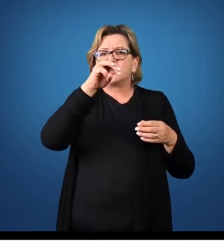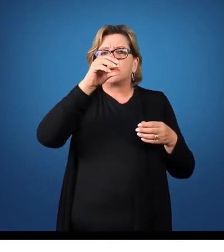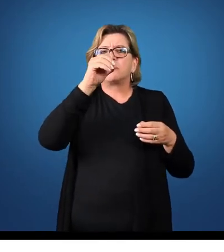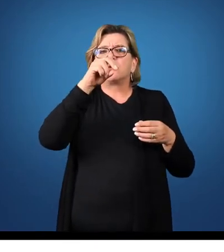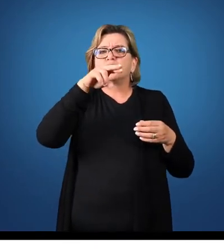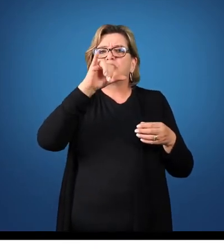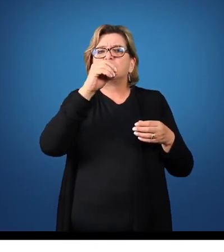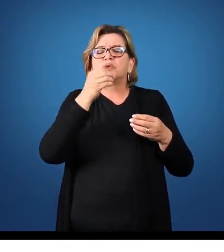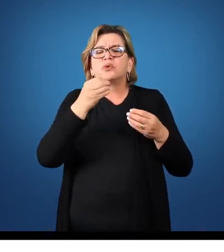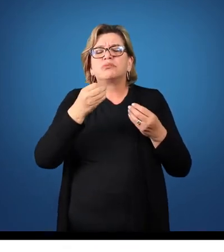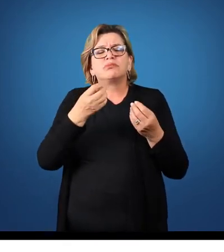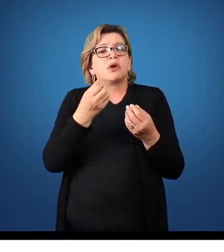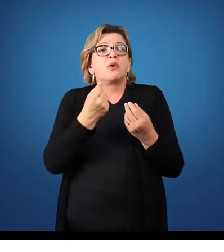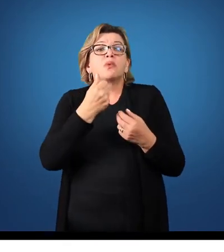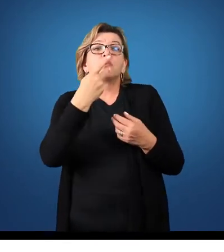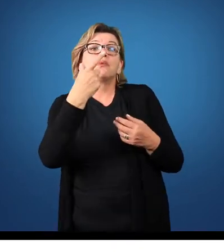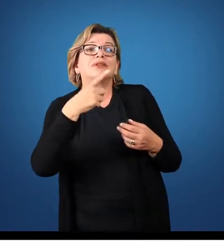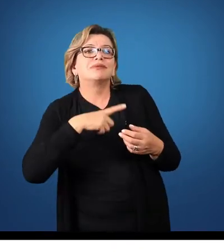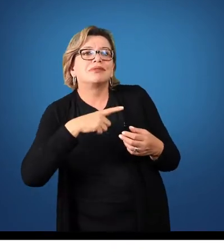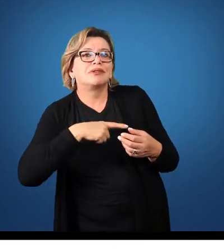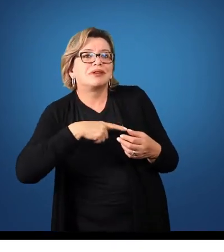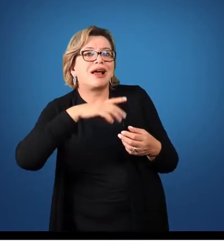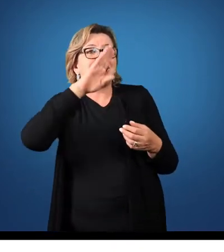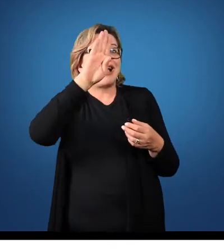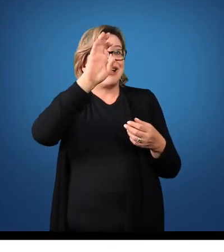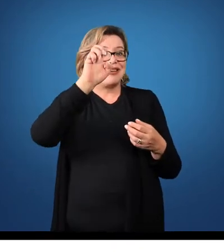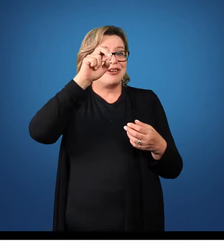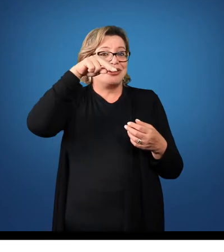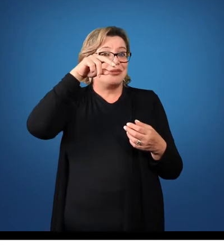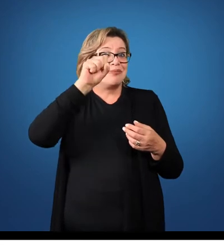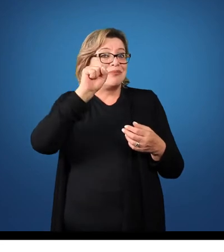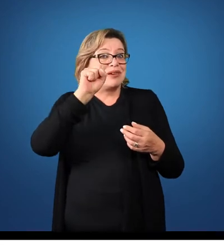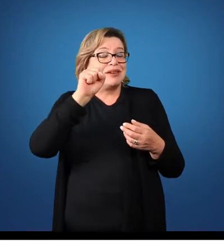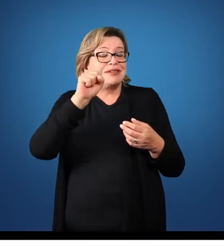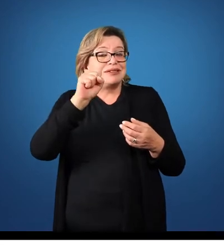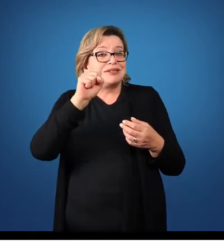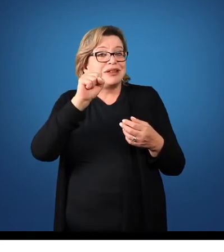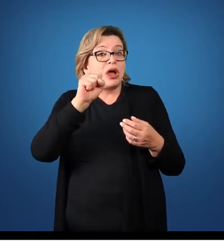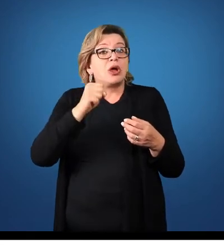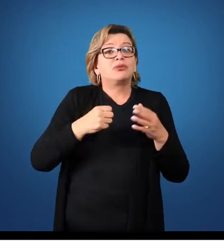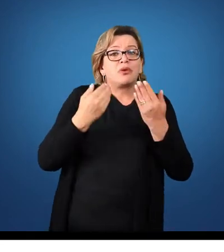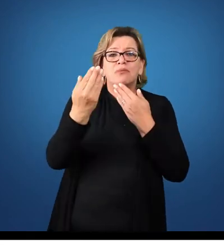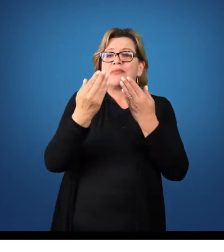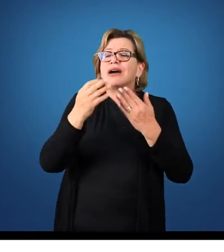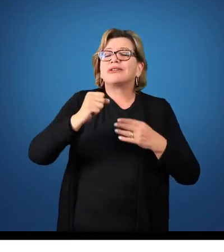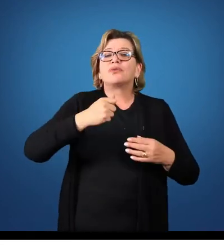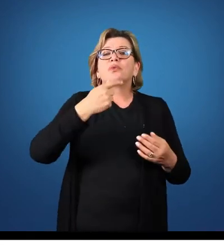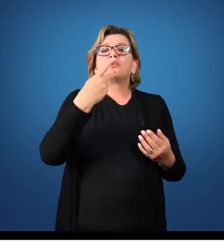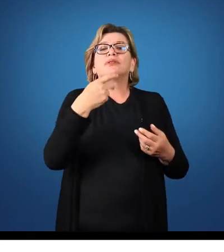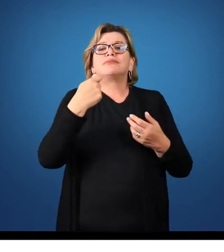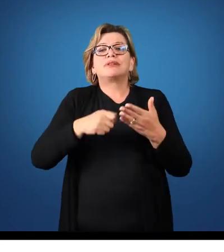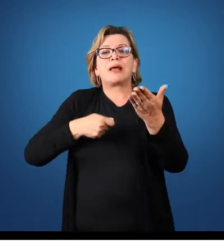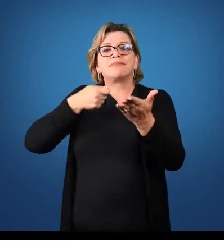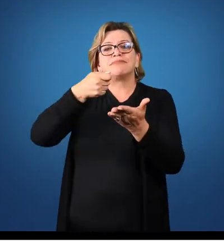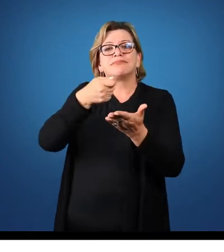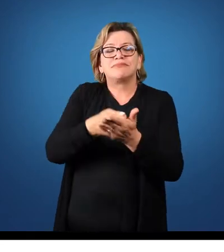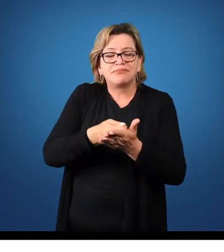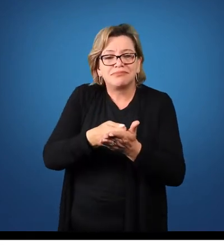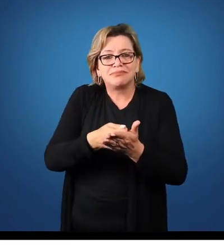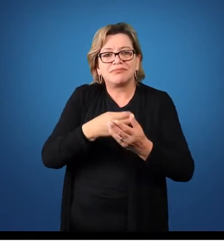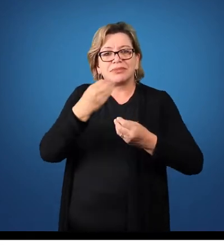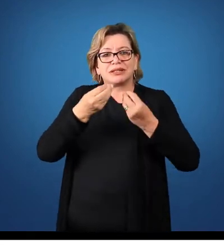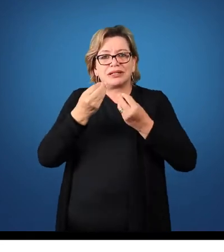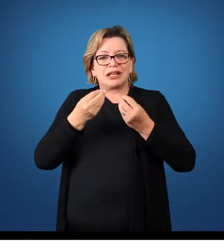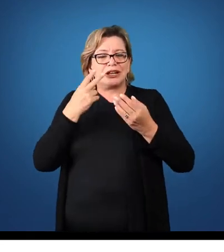que ela tem de bens e direitos e quanto que ela tem de obrigações para pagar. Esta equação